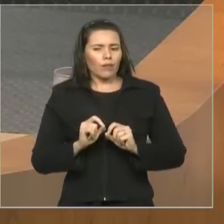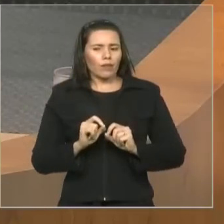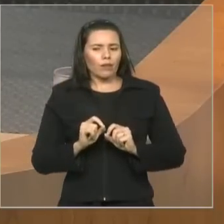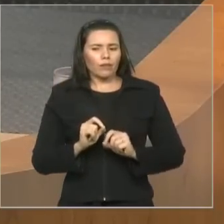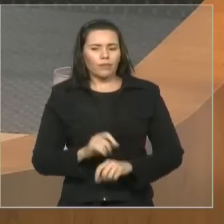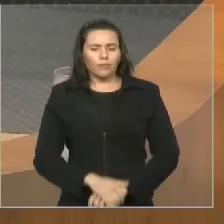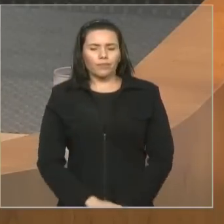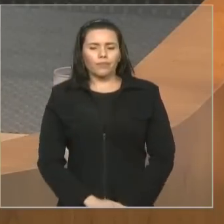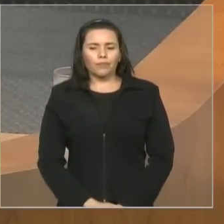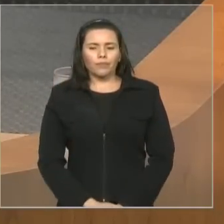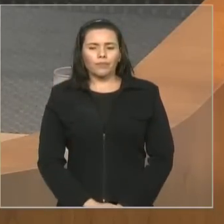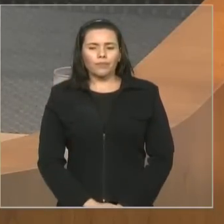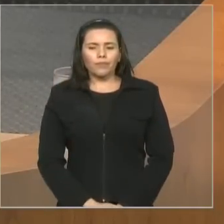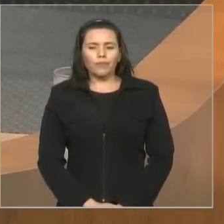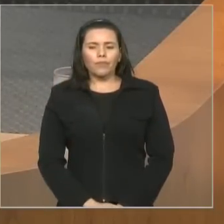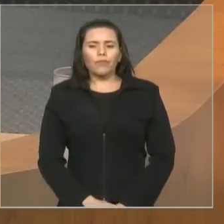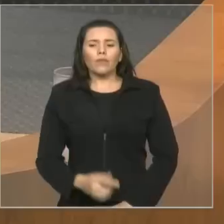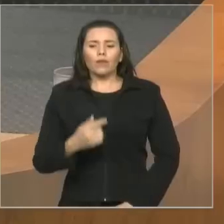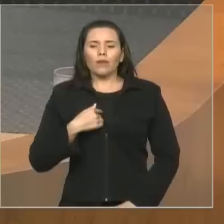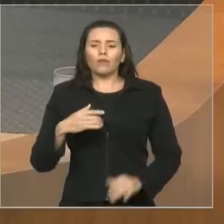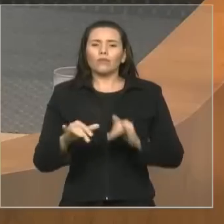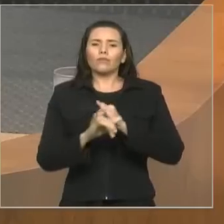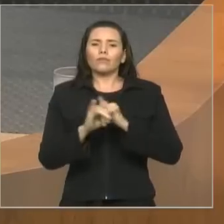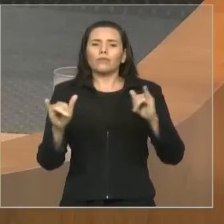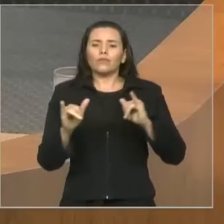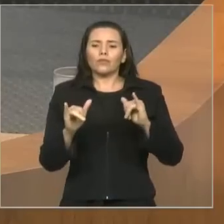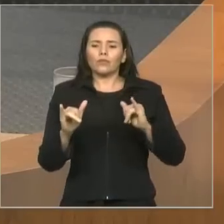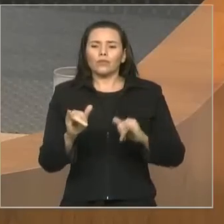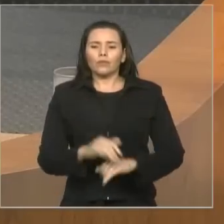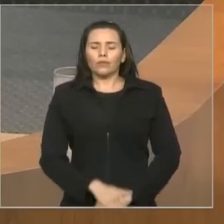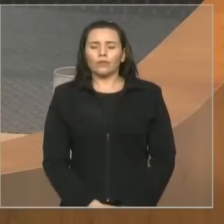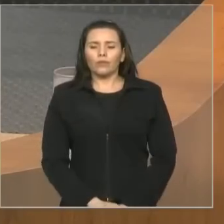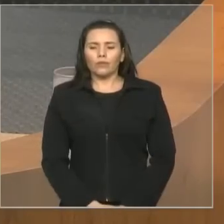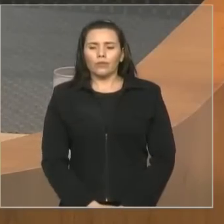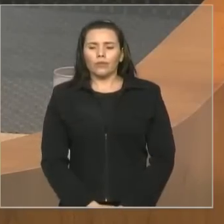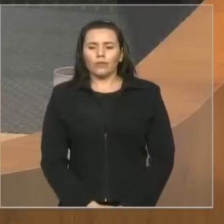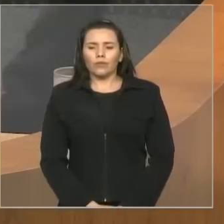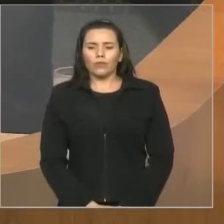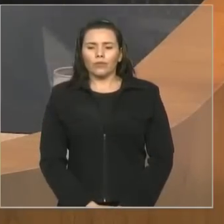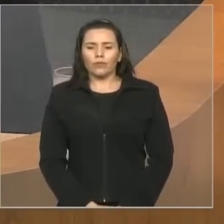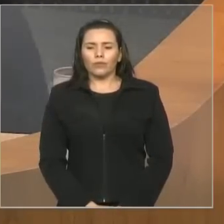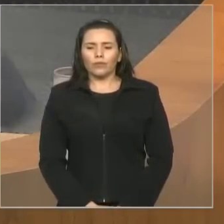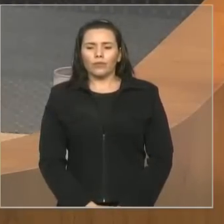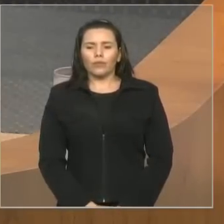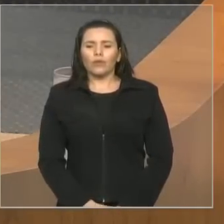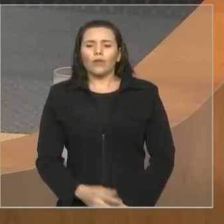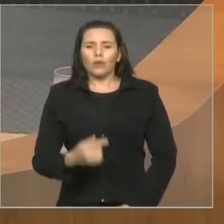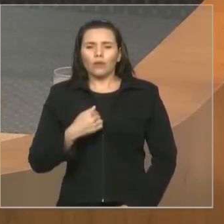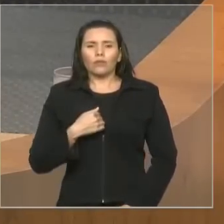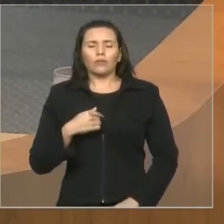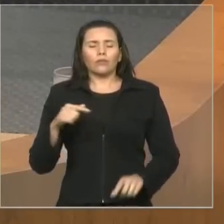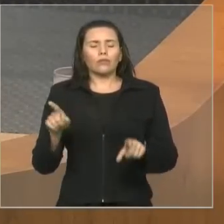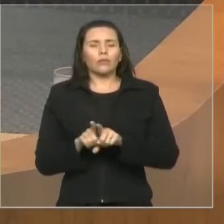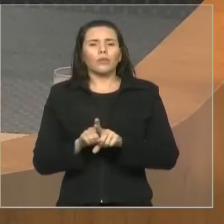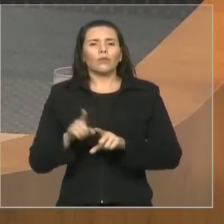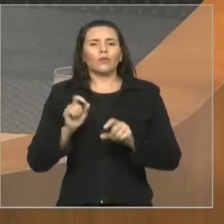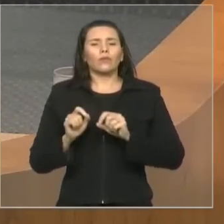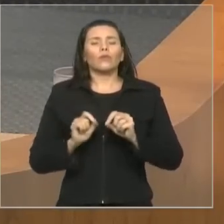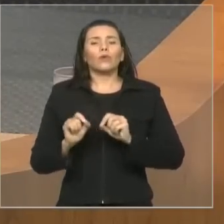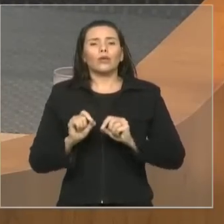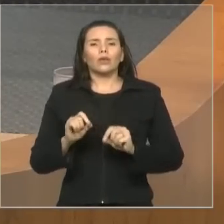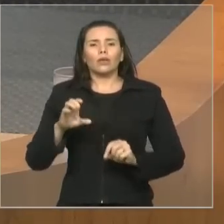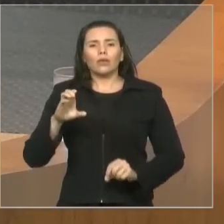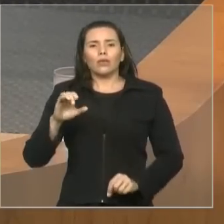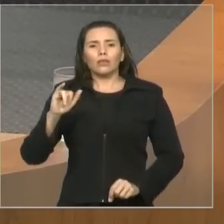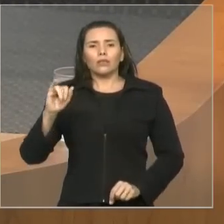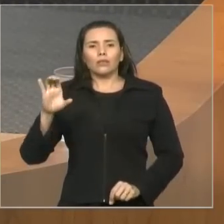Mas antes, eu cito a vocês, mais novos que entram agora, e me aproprio também de Cícero, uma situação aqui presente.